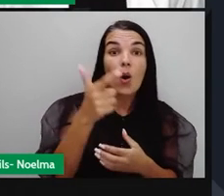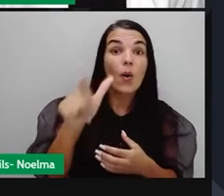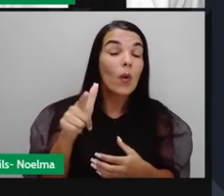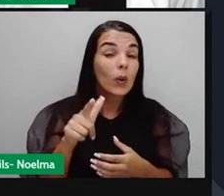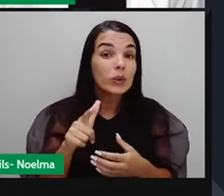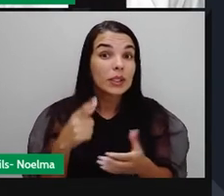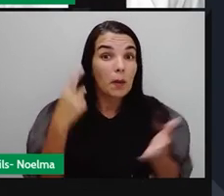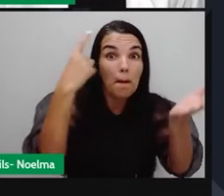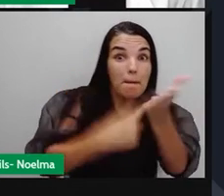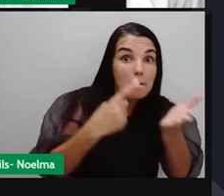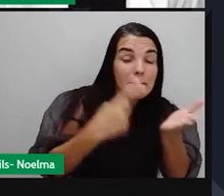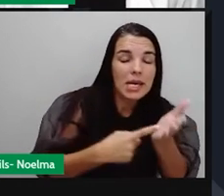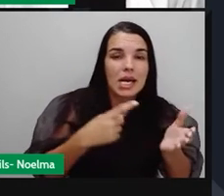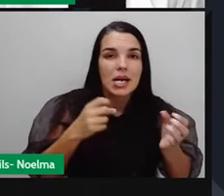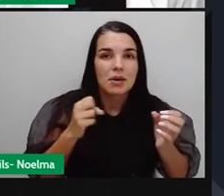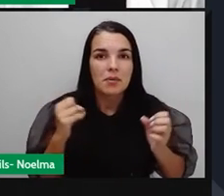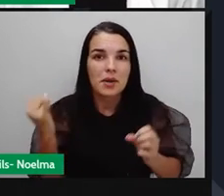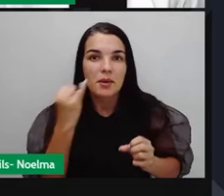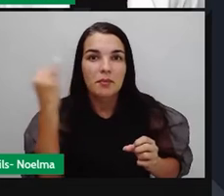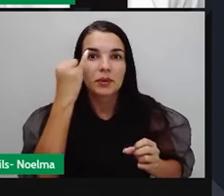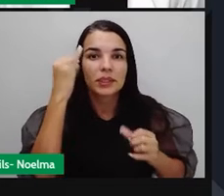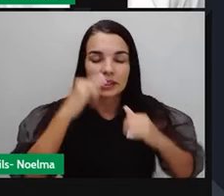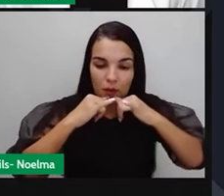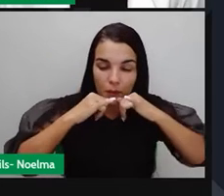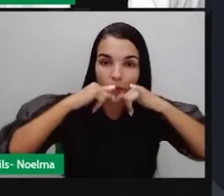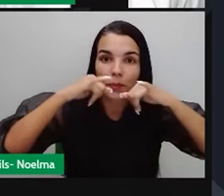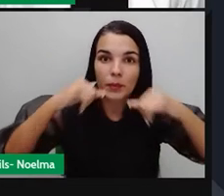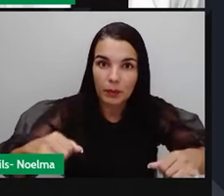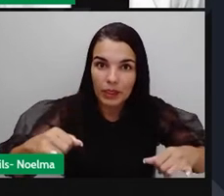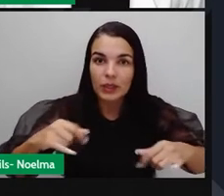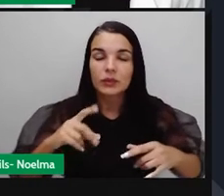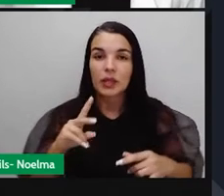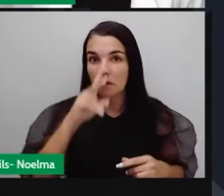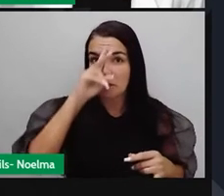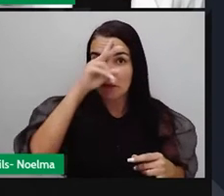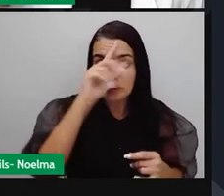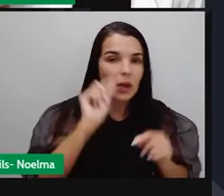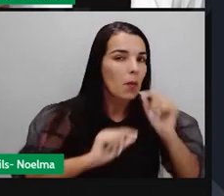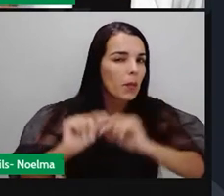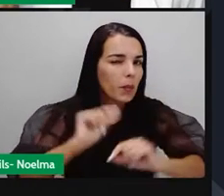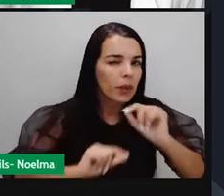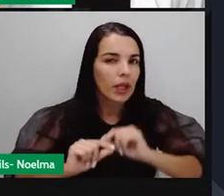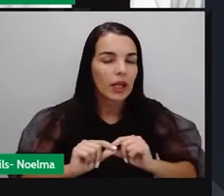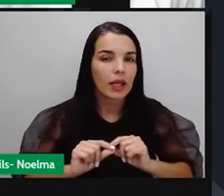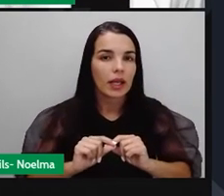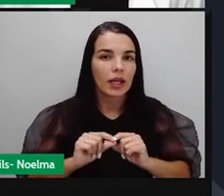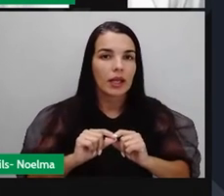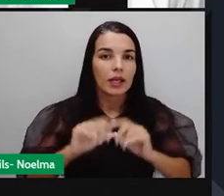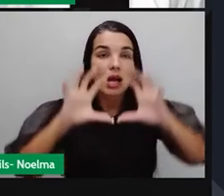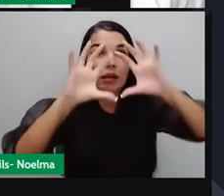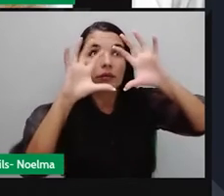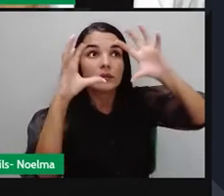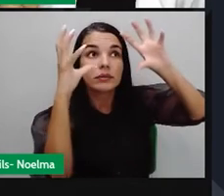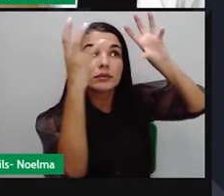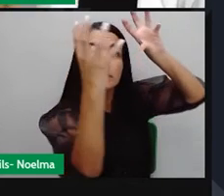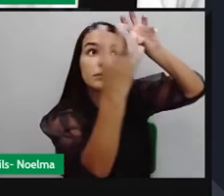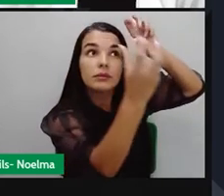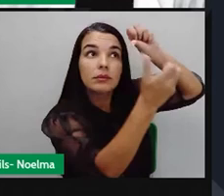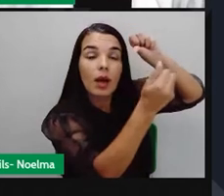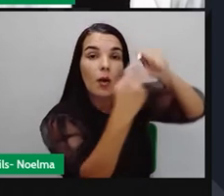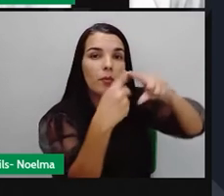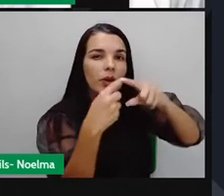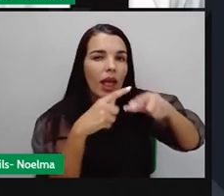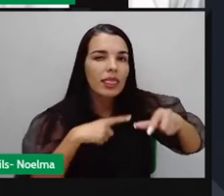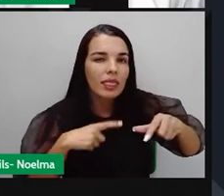Outro lugar onde a Guerra Fria acontece com muita força é em relação, é no espaço, né? Há uma corrida